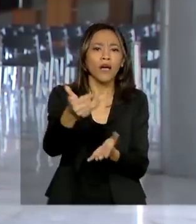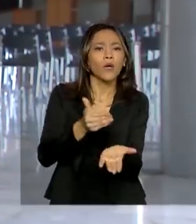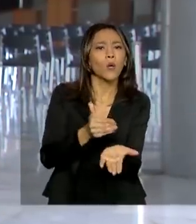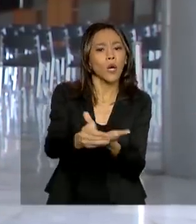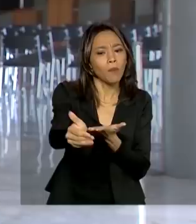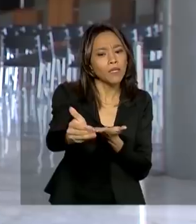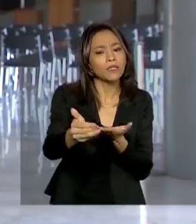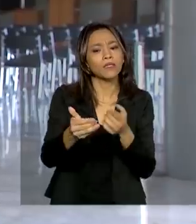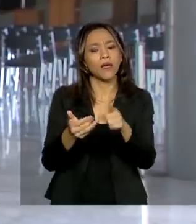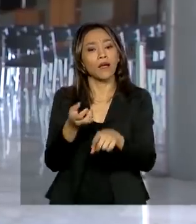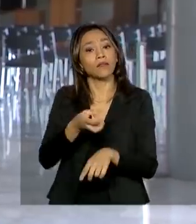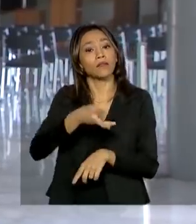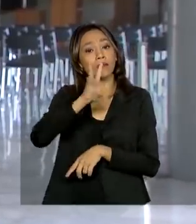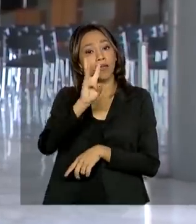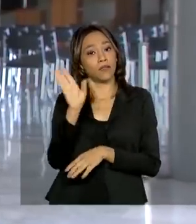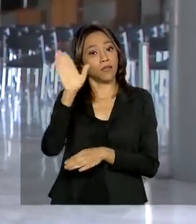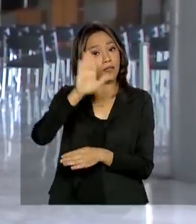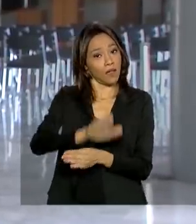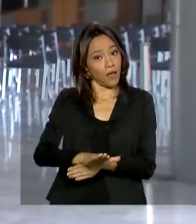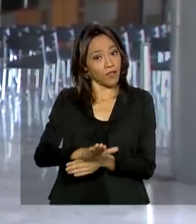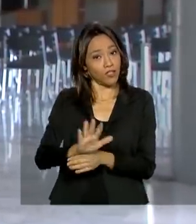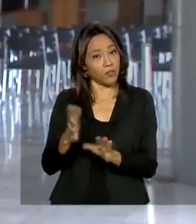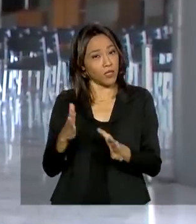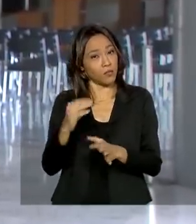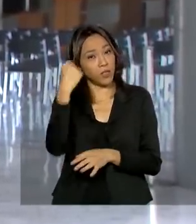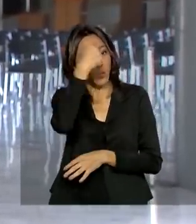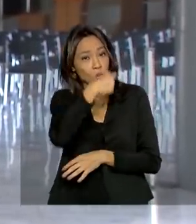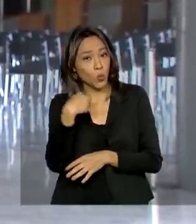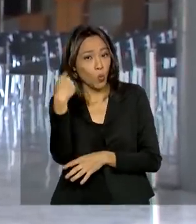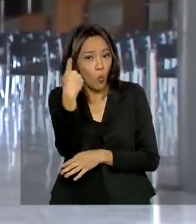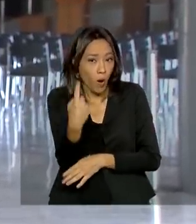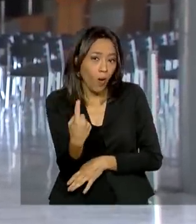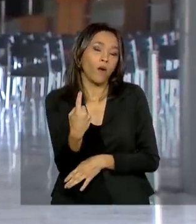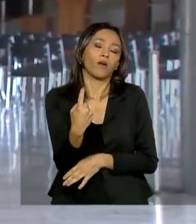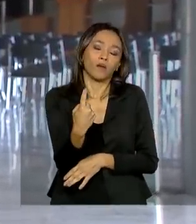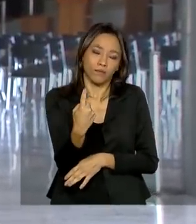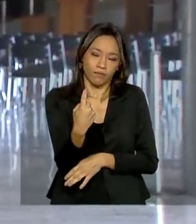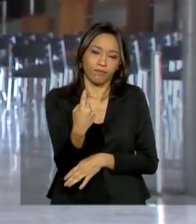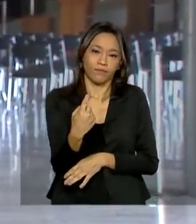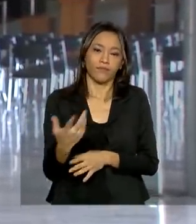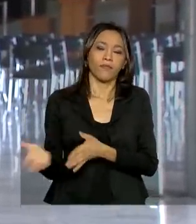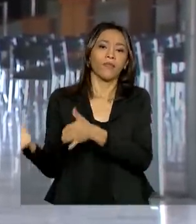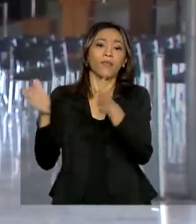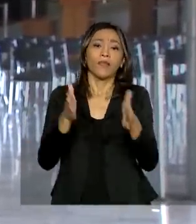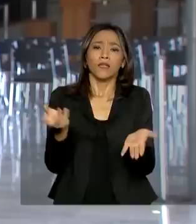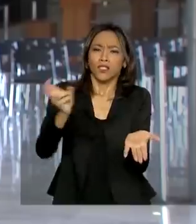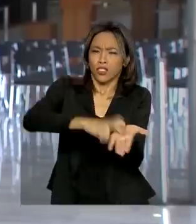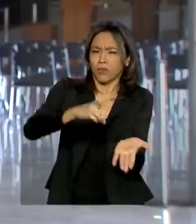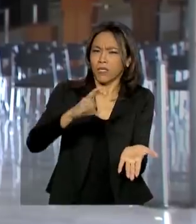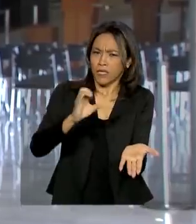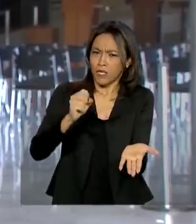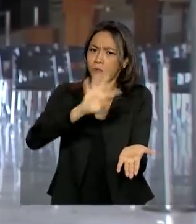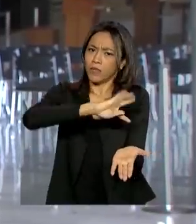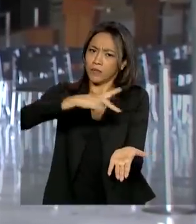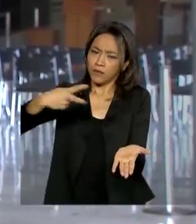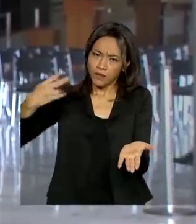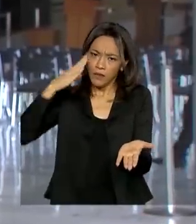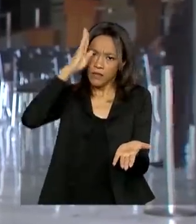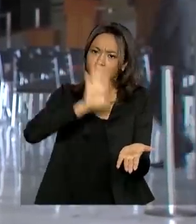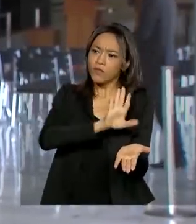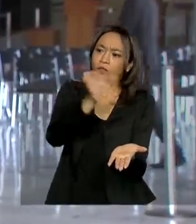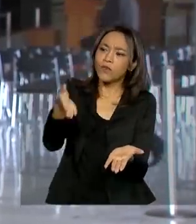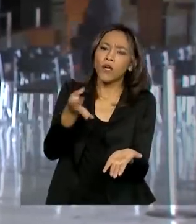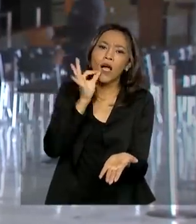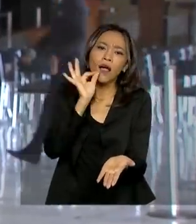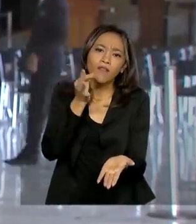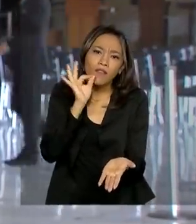por volta das três da tarde, com duração média de uma hora. Mais cedo, o presidente tomou café lá no Palácio da Alvorada com ministros